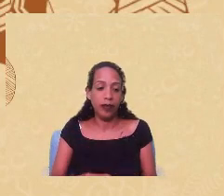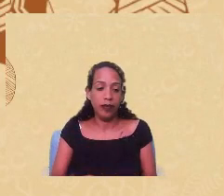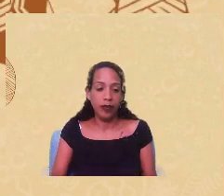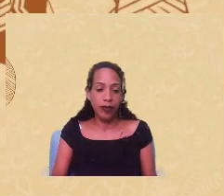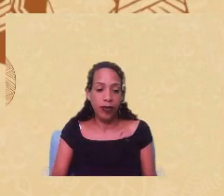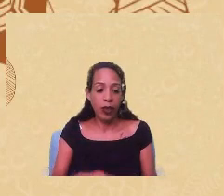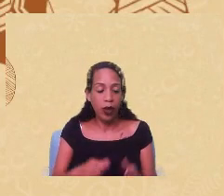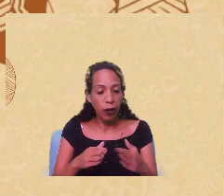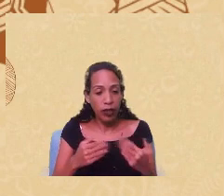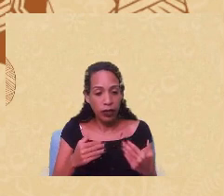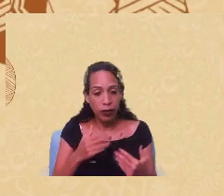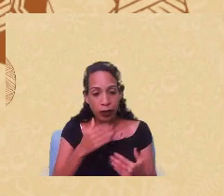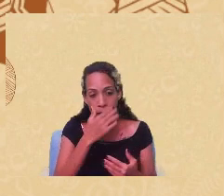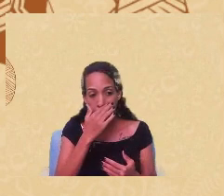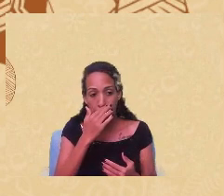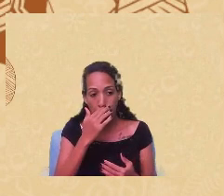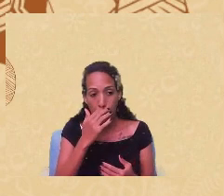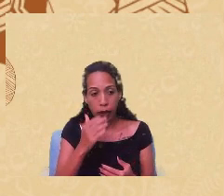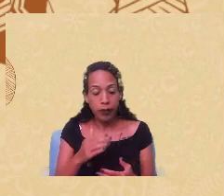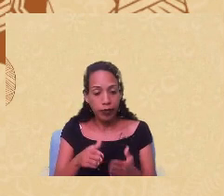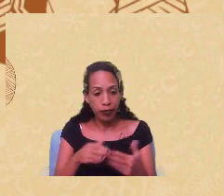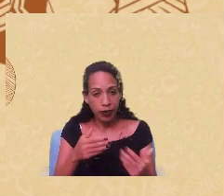por favor, Paula e Emiliano.